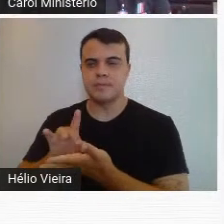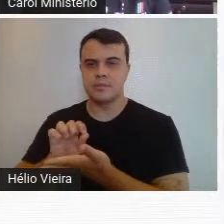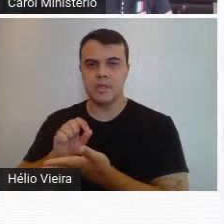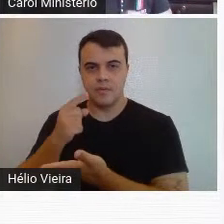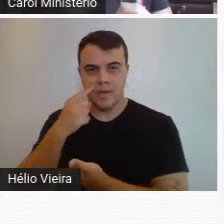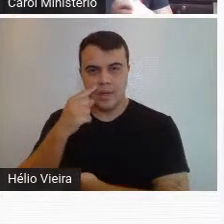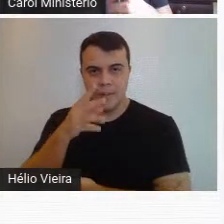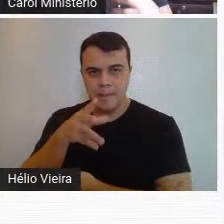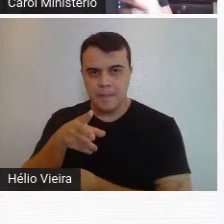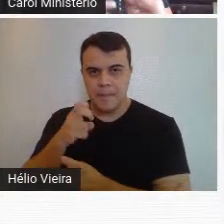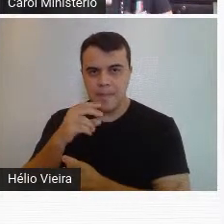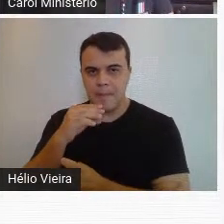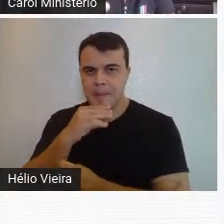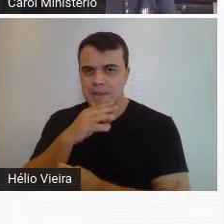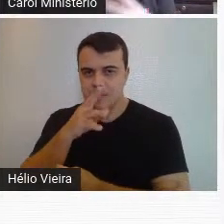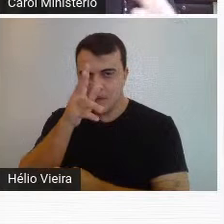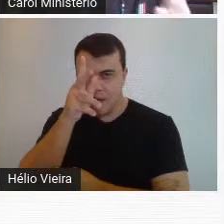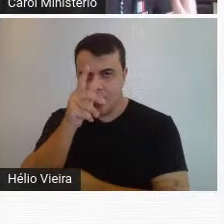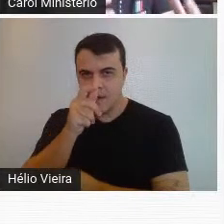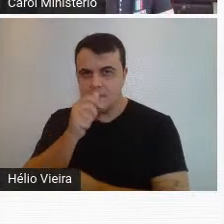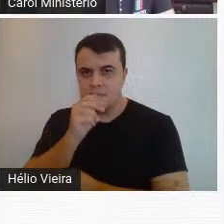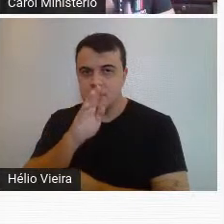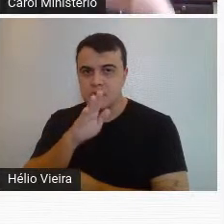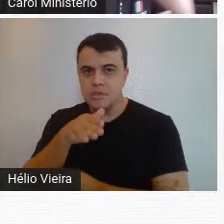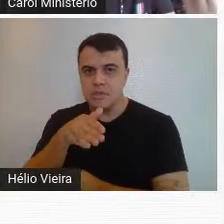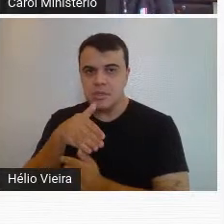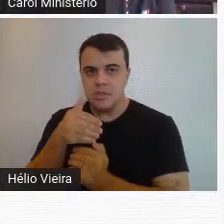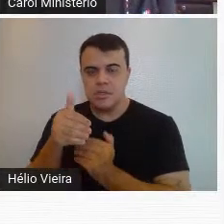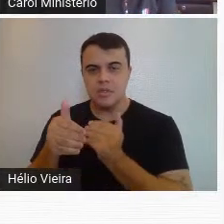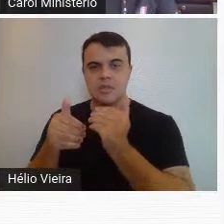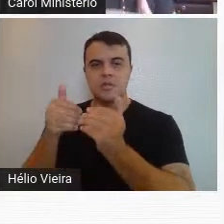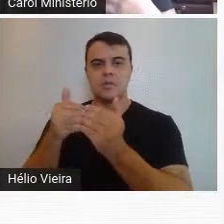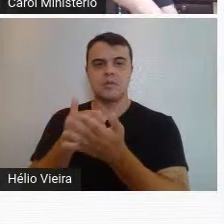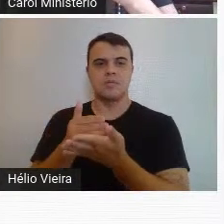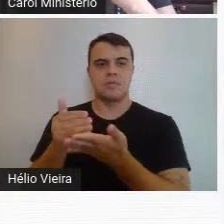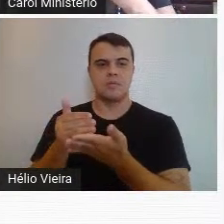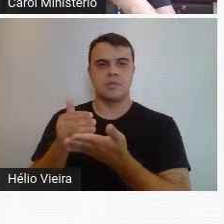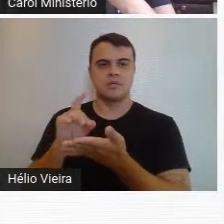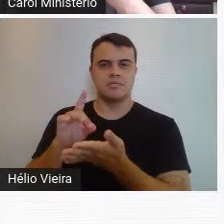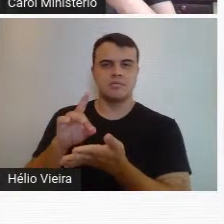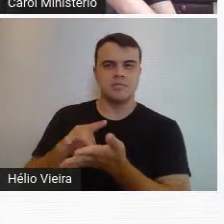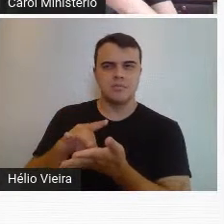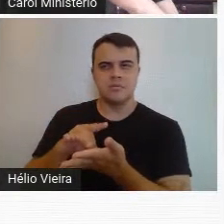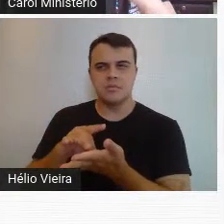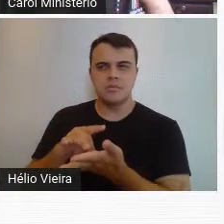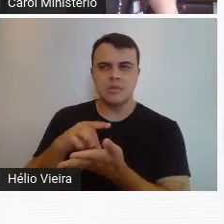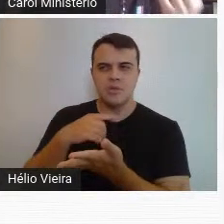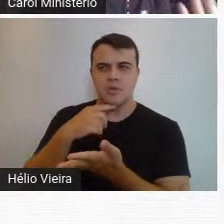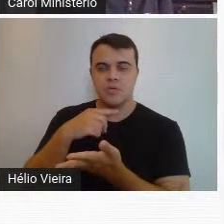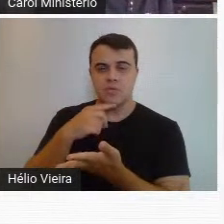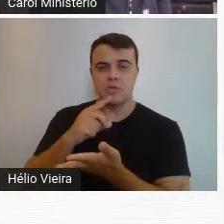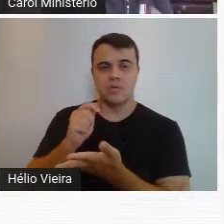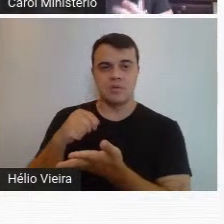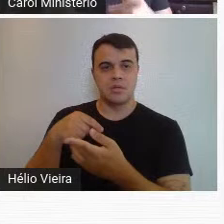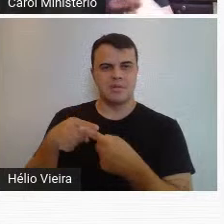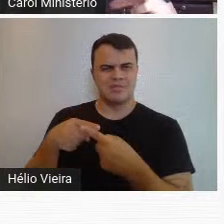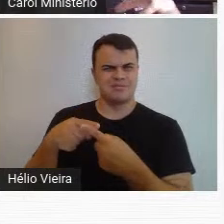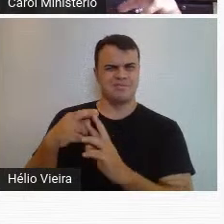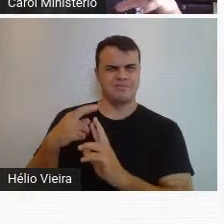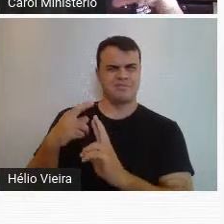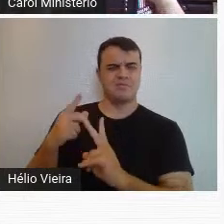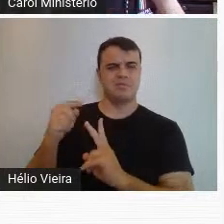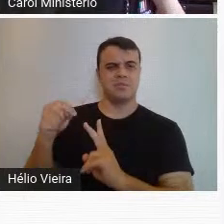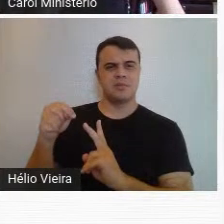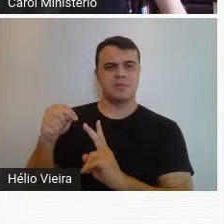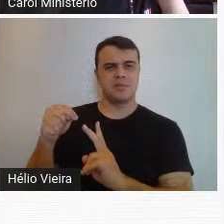galo ainda, mas já caminhando por umas tendências abstracionistas, o estranhamento do